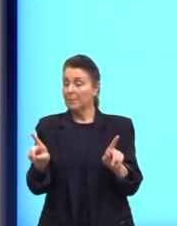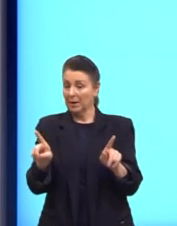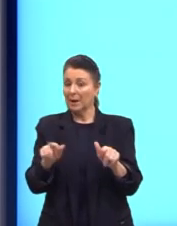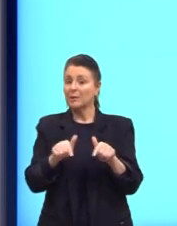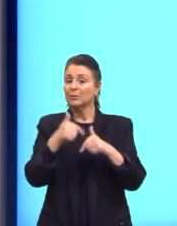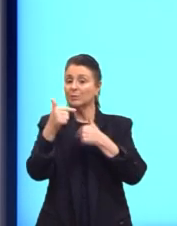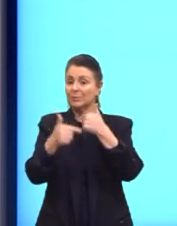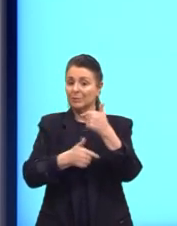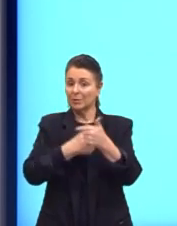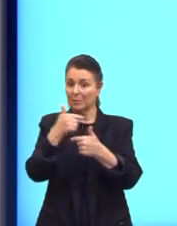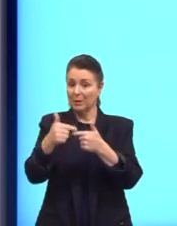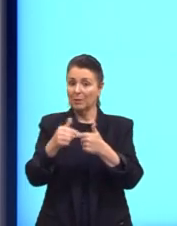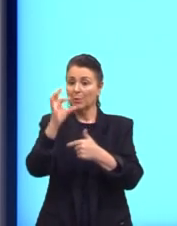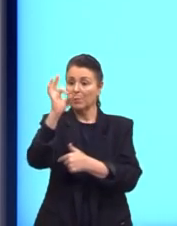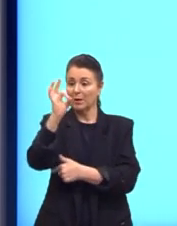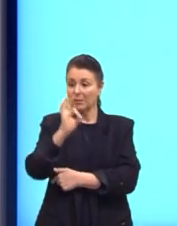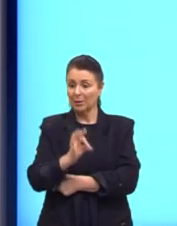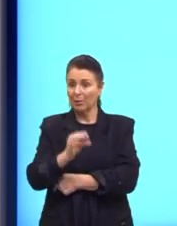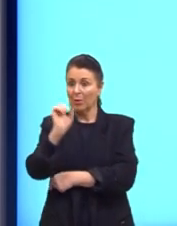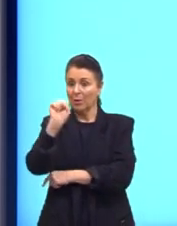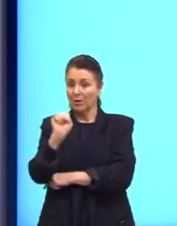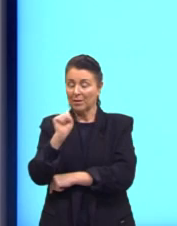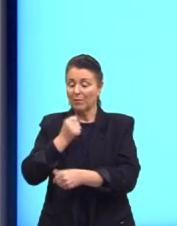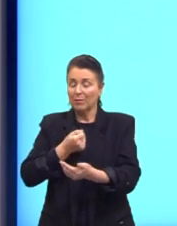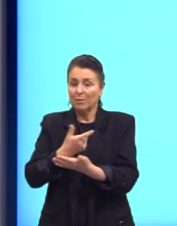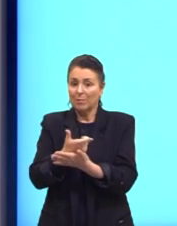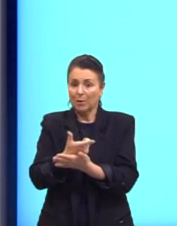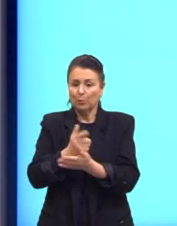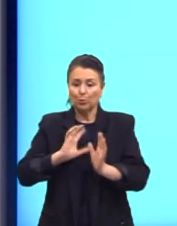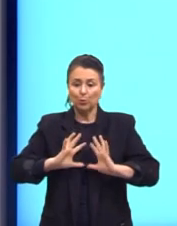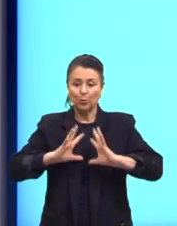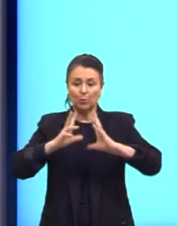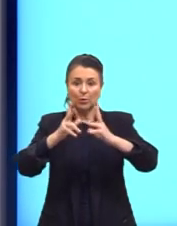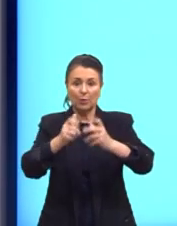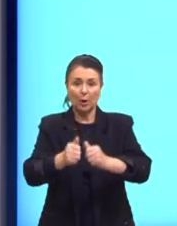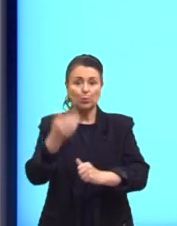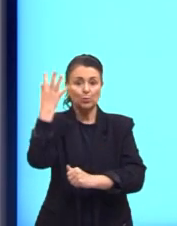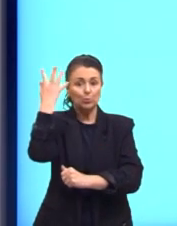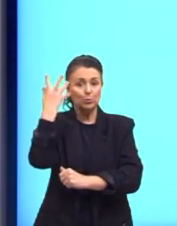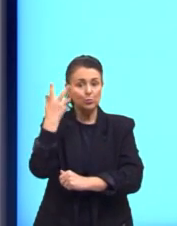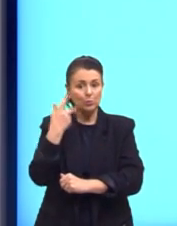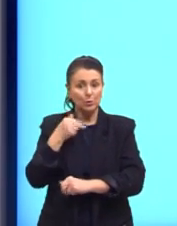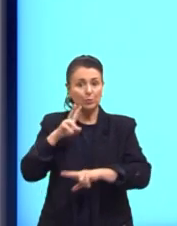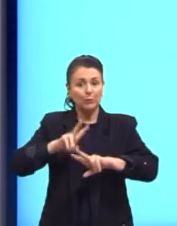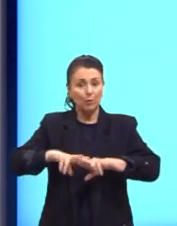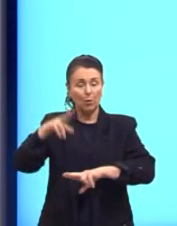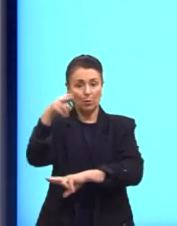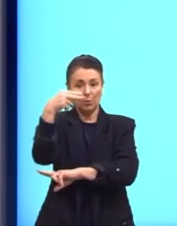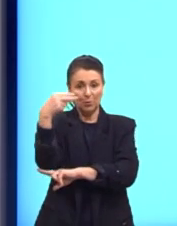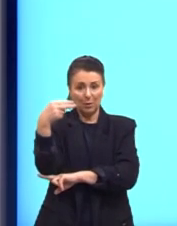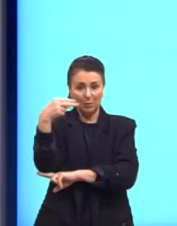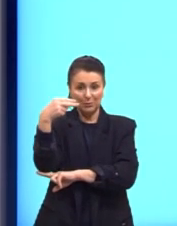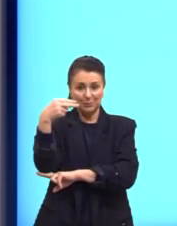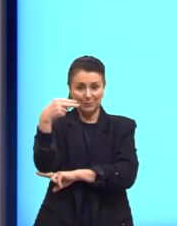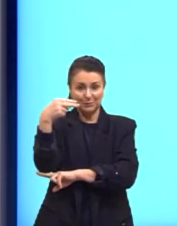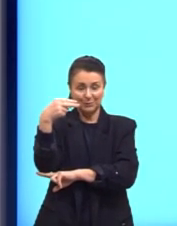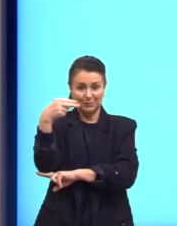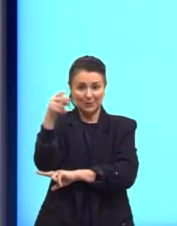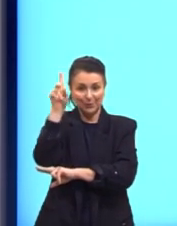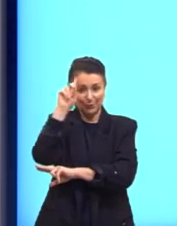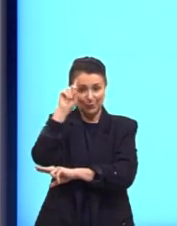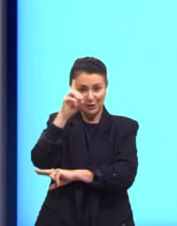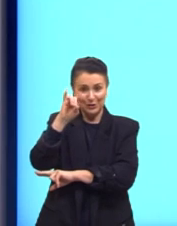percentual S pago ali pelo total de diárias, que são N diárias. Essas são todas